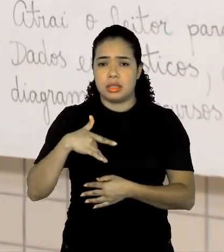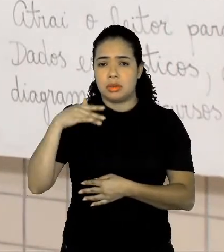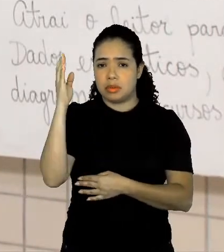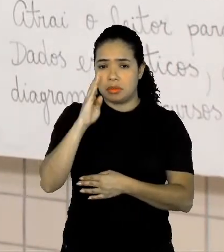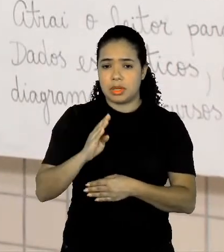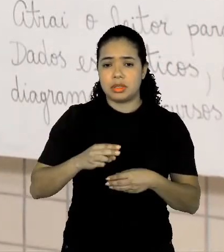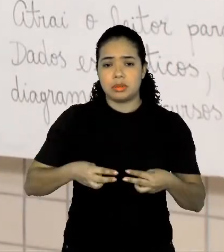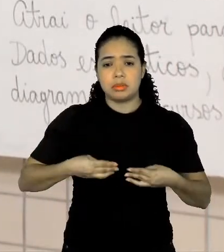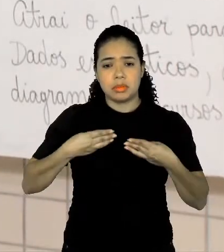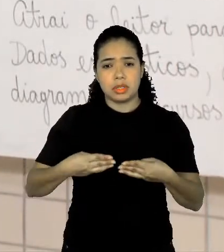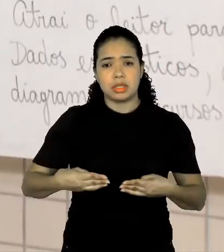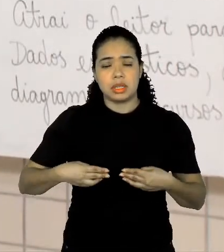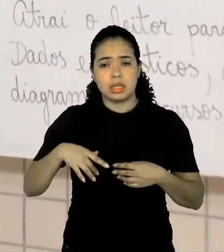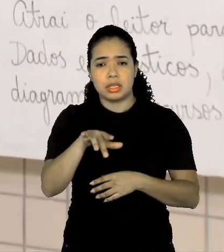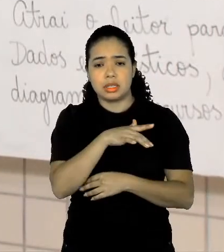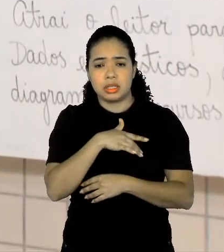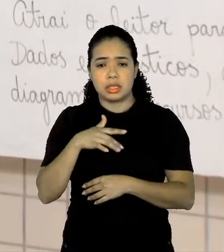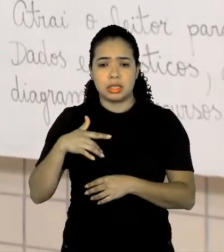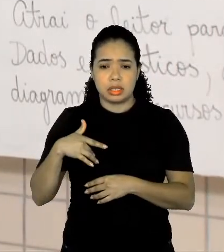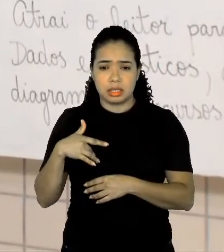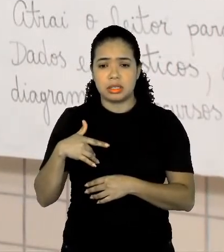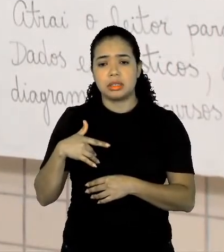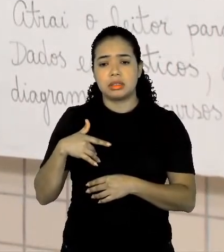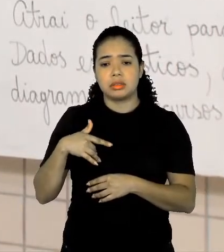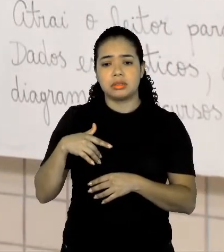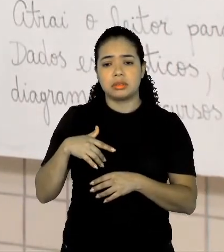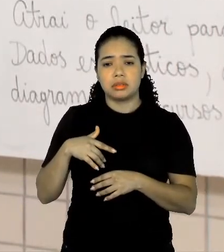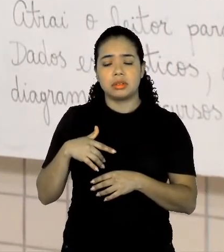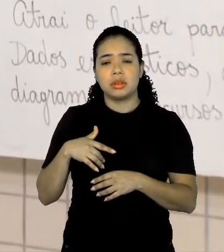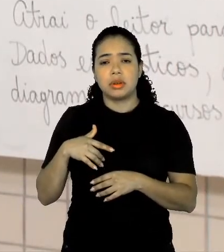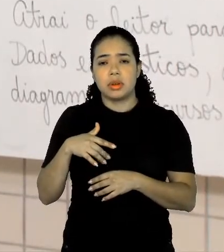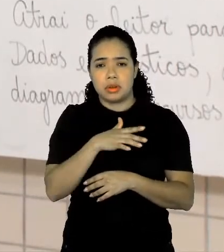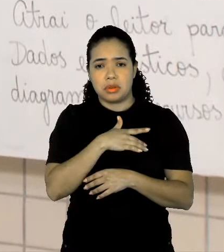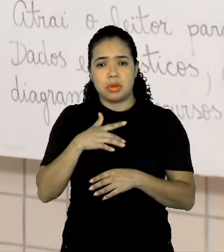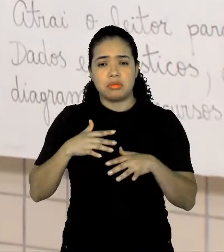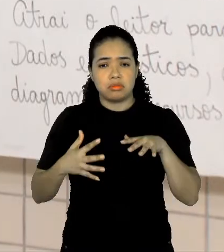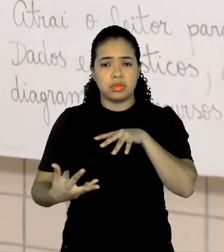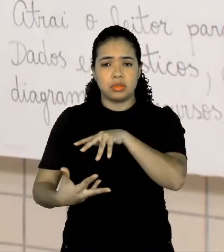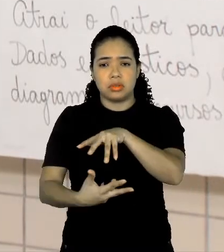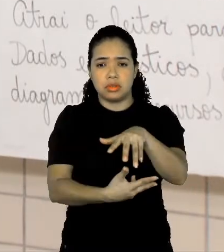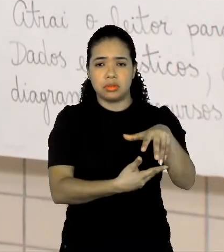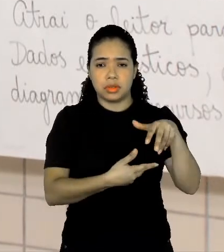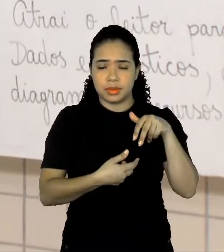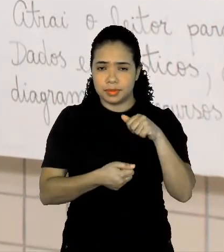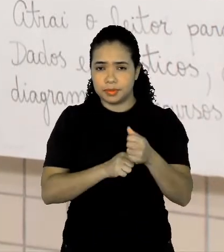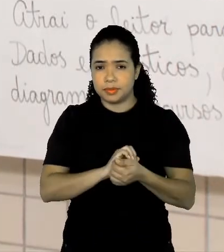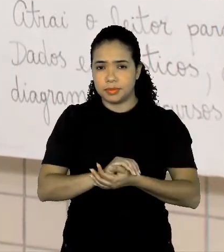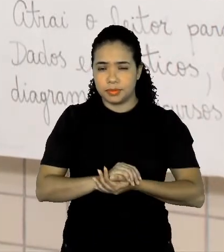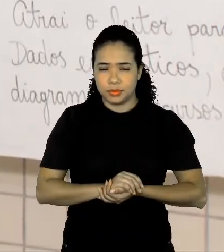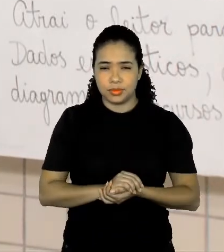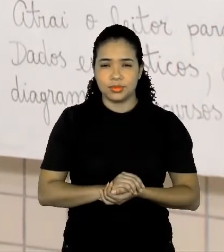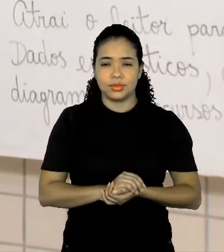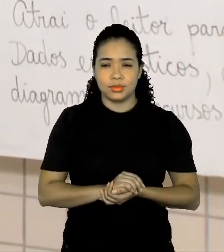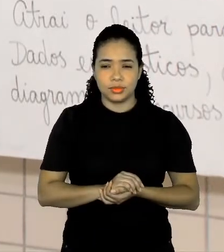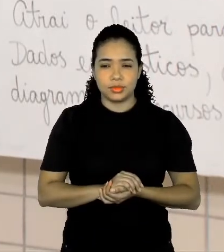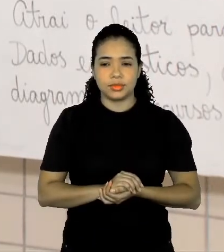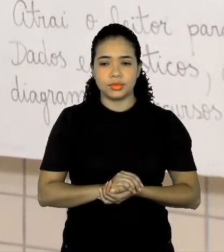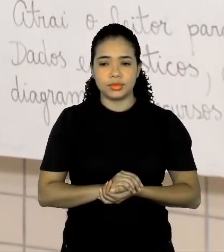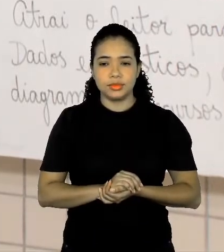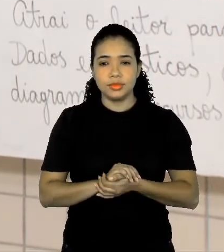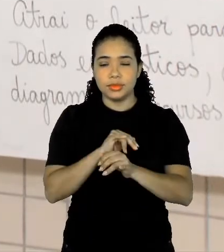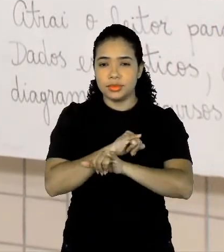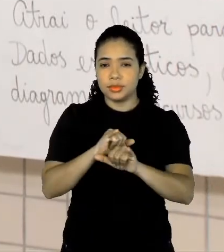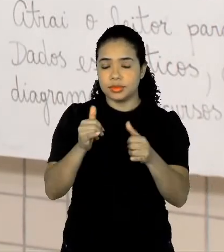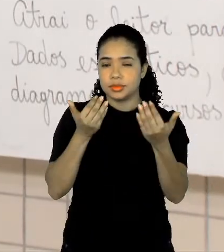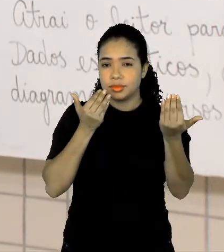Ministério da Saúde e o Ivoromente, que tá aqui, que é um órgão, né, universal, mundial, que trabalha com esses dados